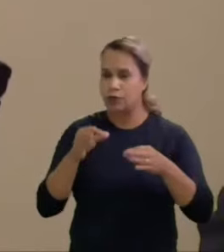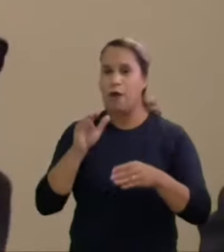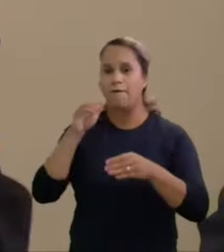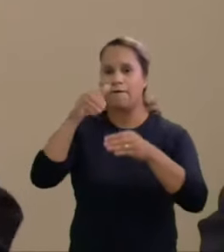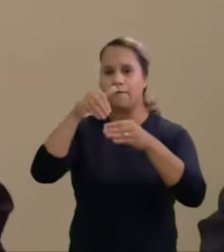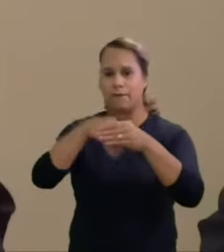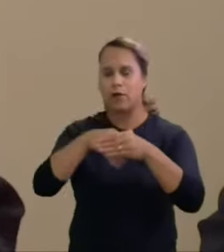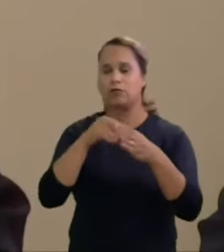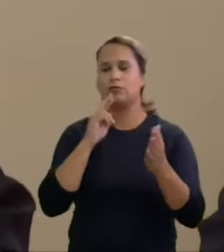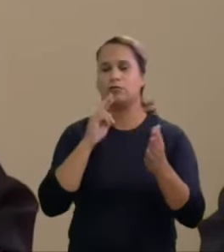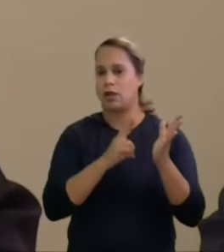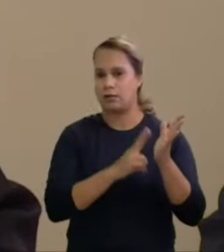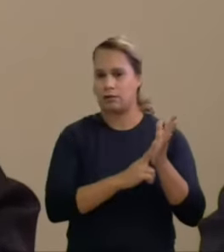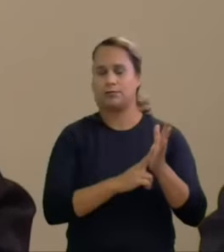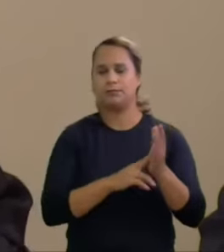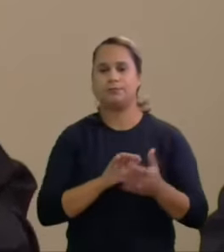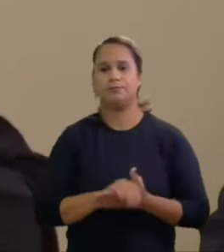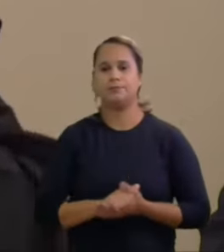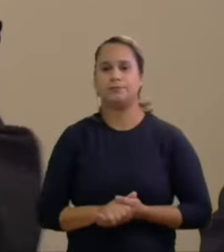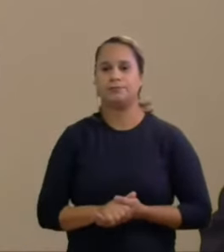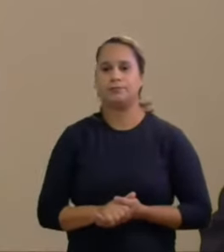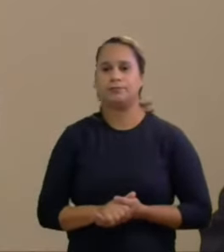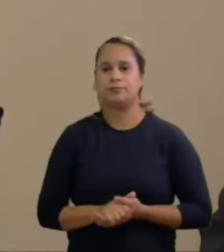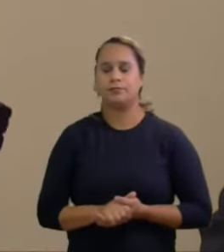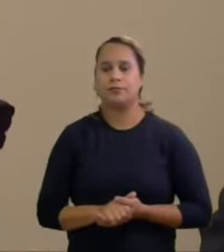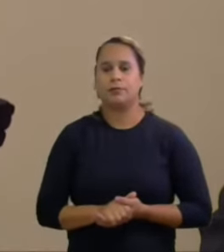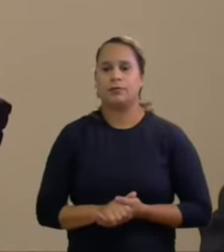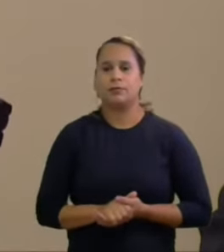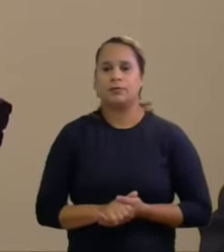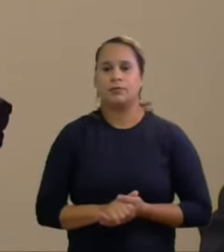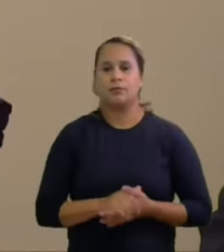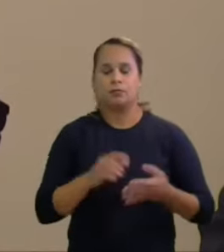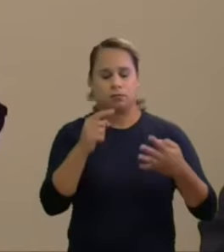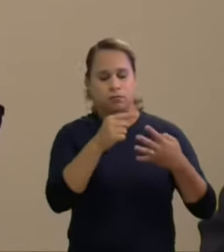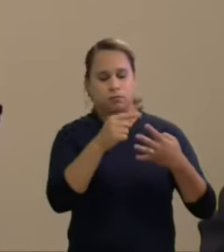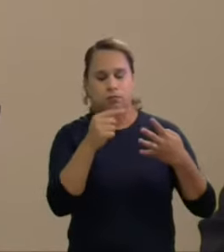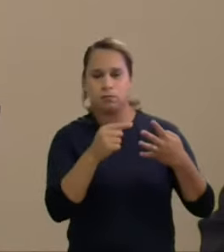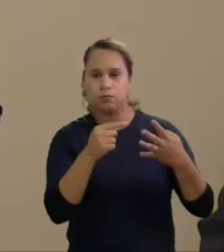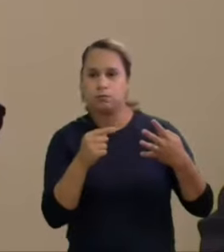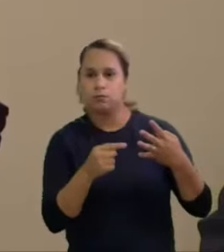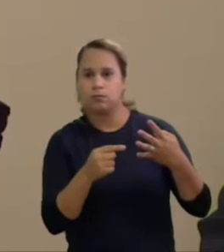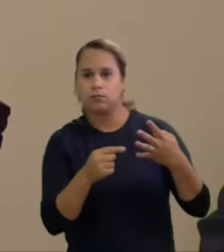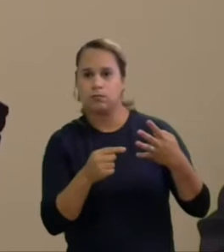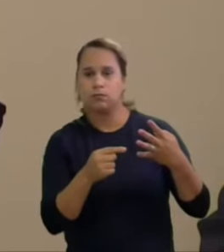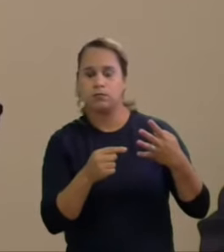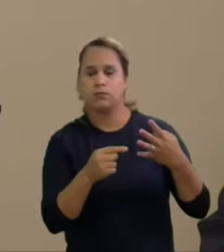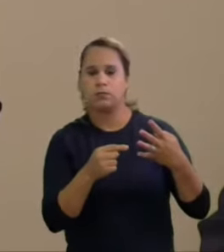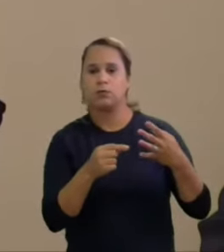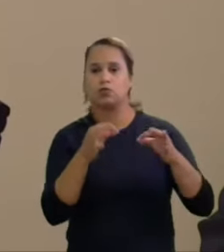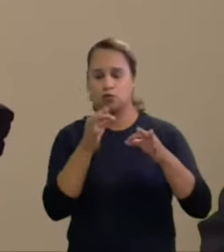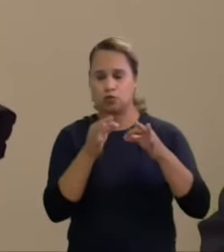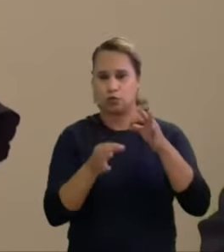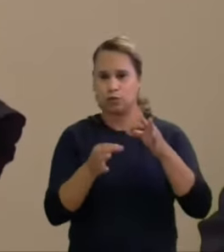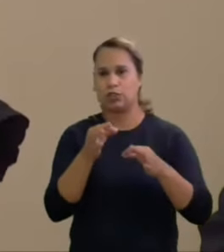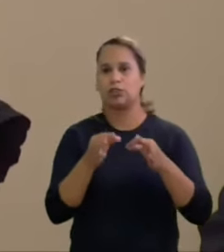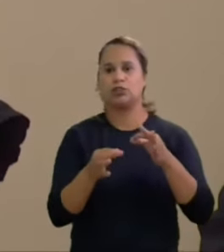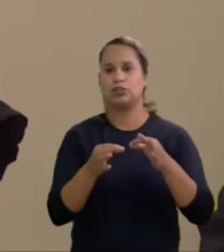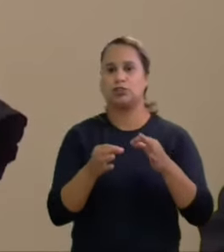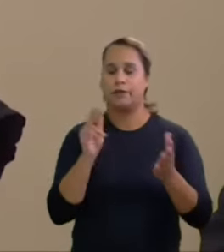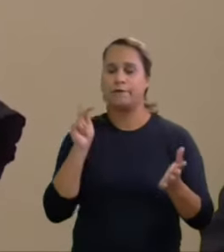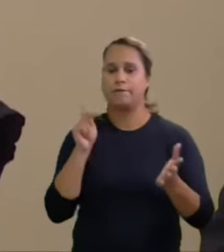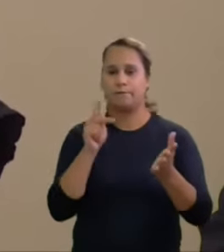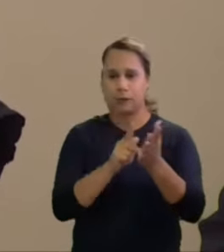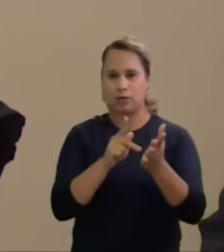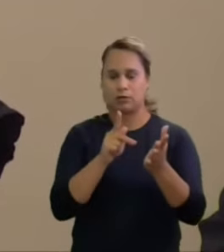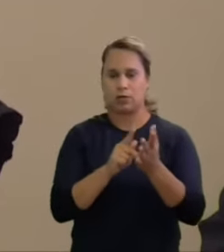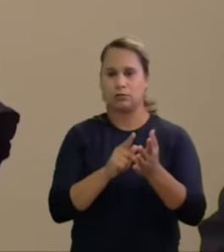passo diretamente aqui ao enfrentamento das questões fáticas e jurídicas já que a questão já foi bastante debatida aqui nos três votos que